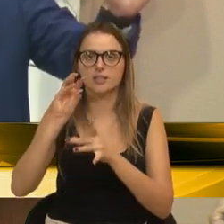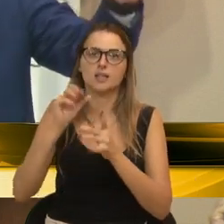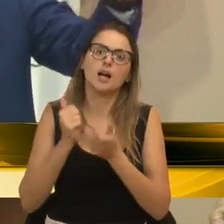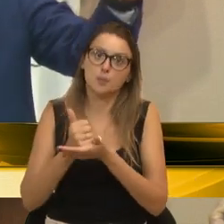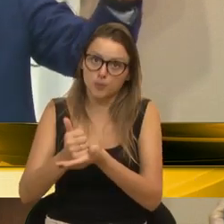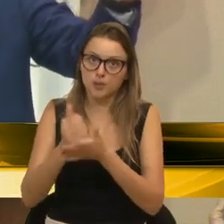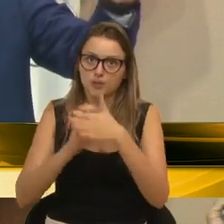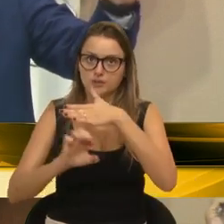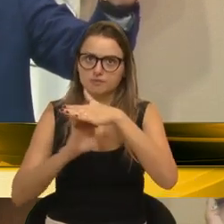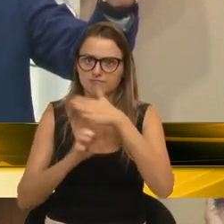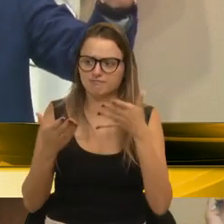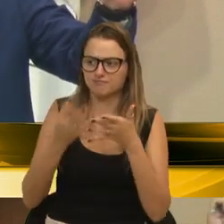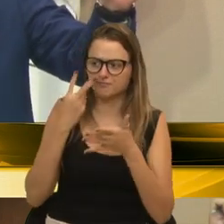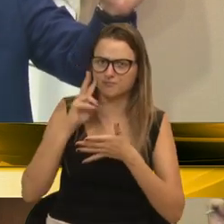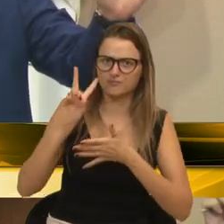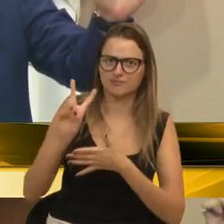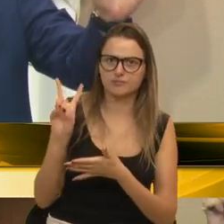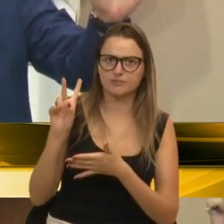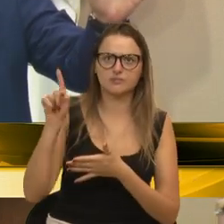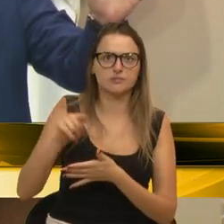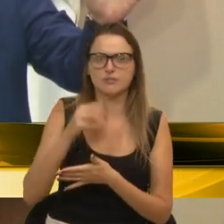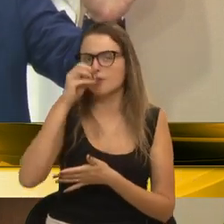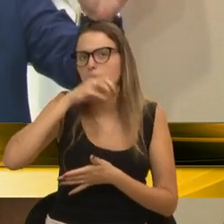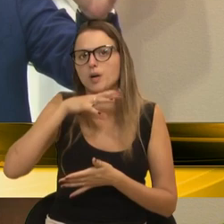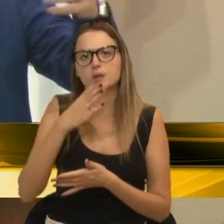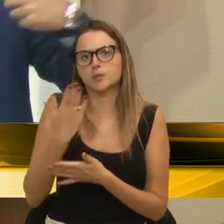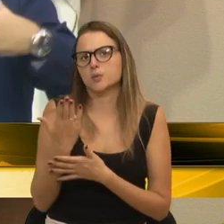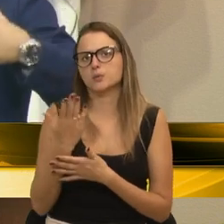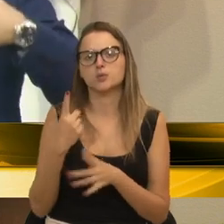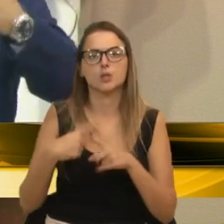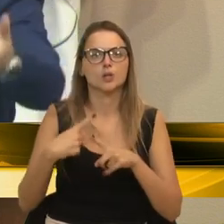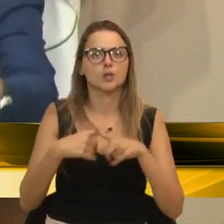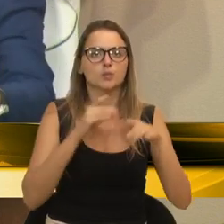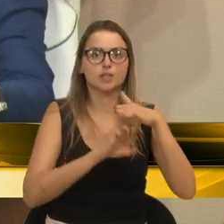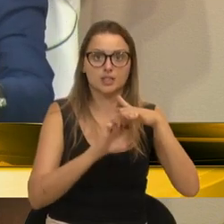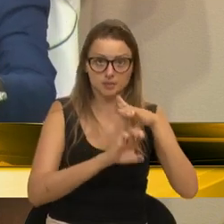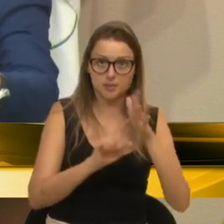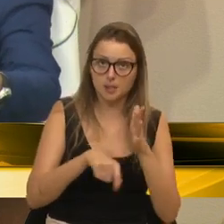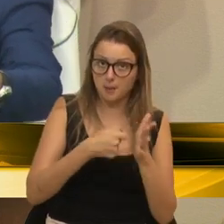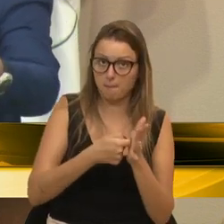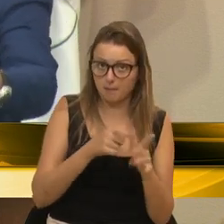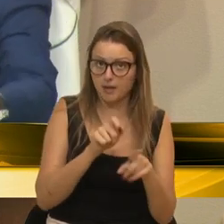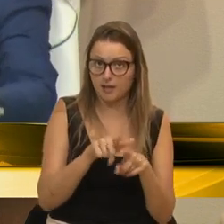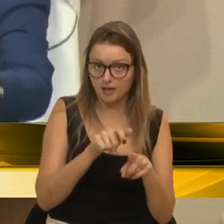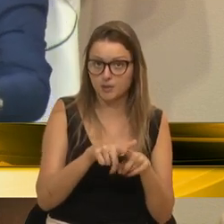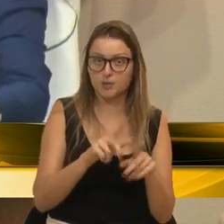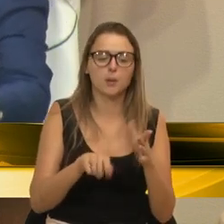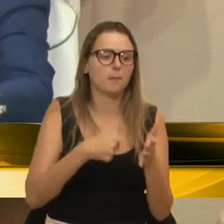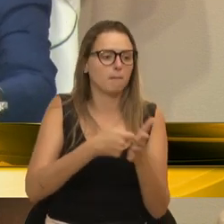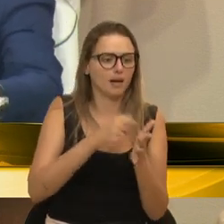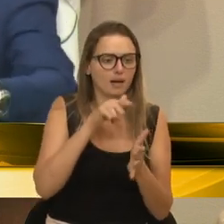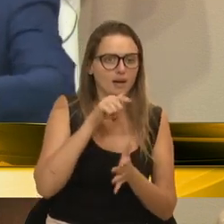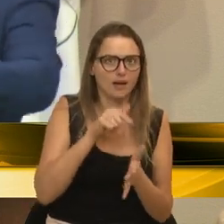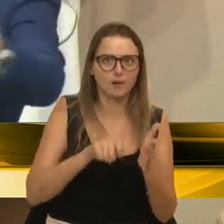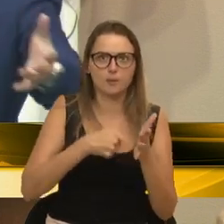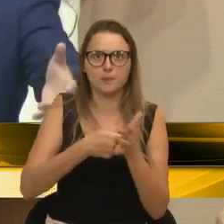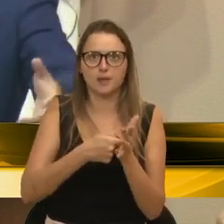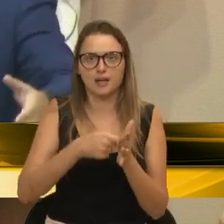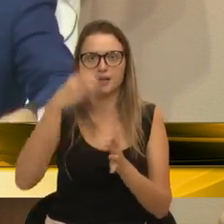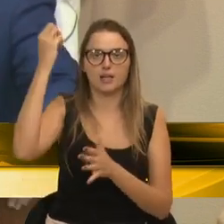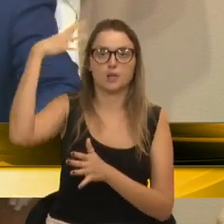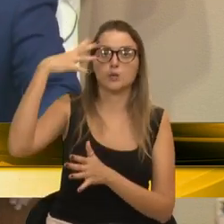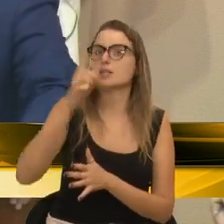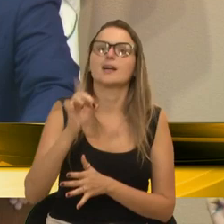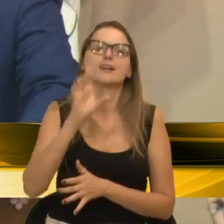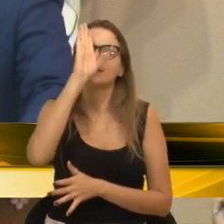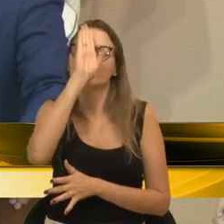depara com uma situação dessas, que é um absurdo. Até porque essas empresas pagam aluguel para estar lá, pagam água, pagam luz, então eles não estão lá de